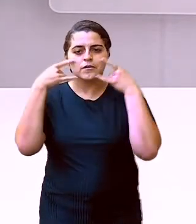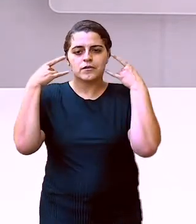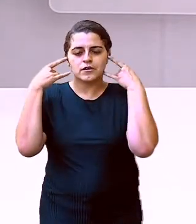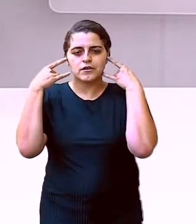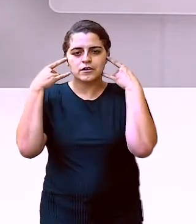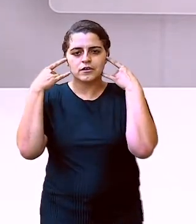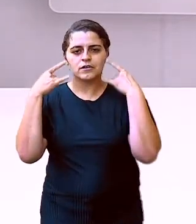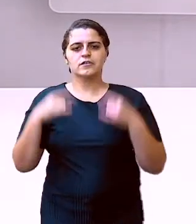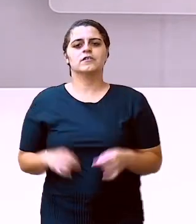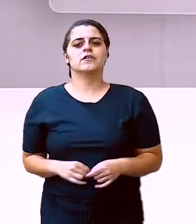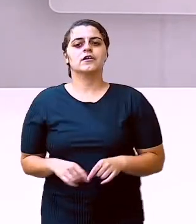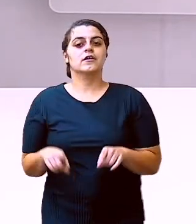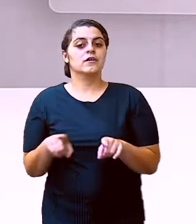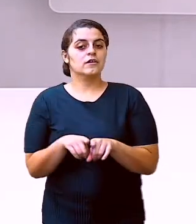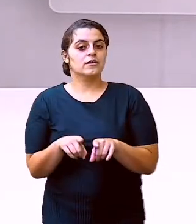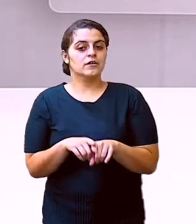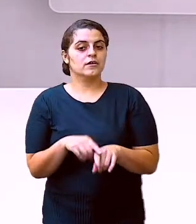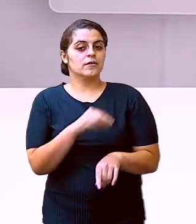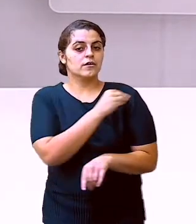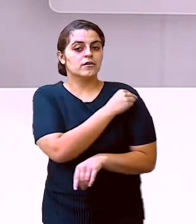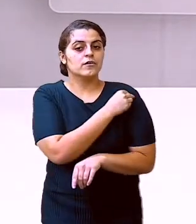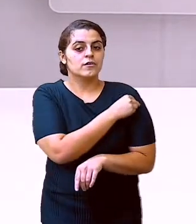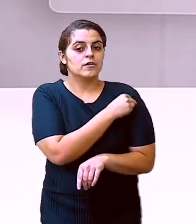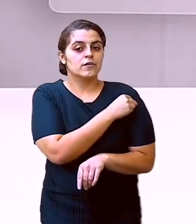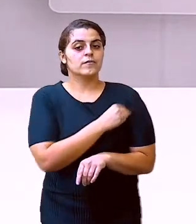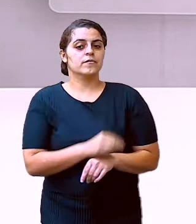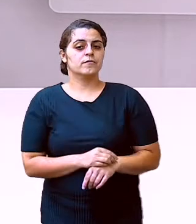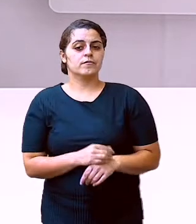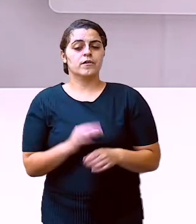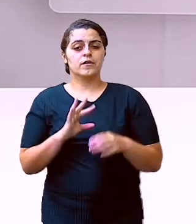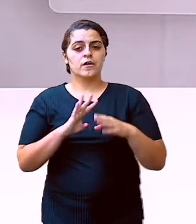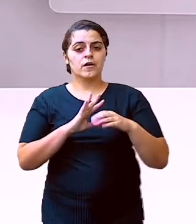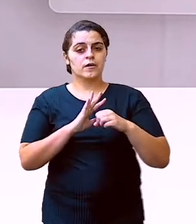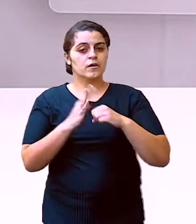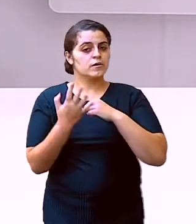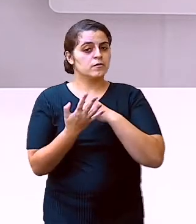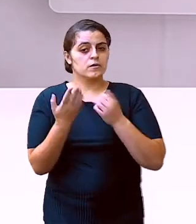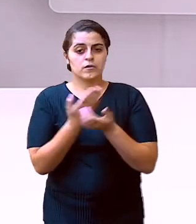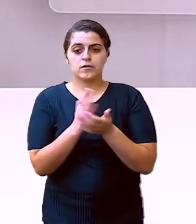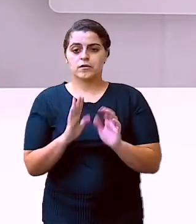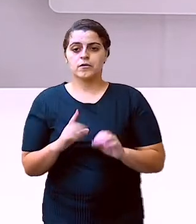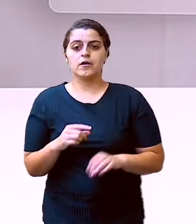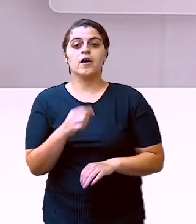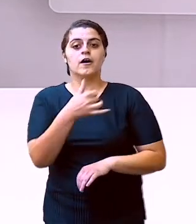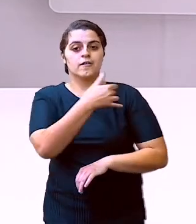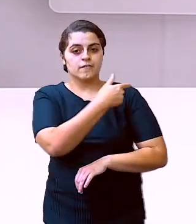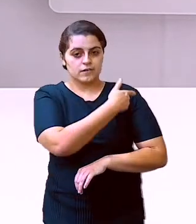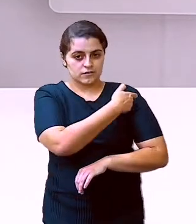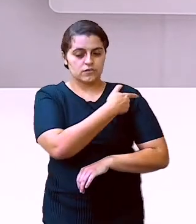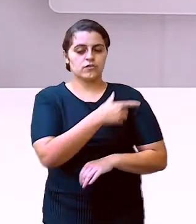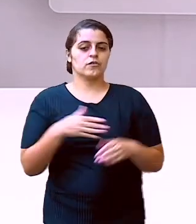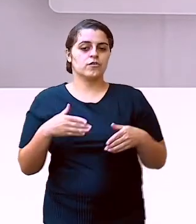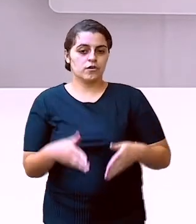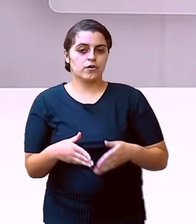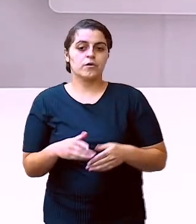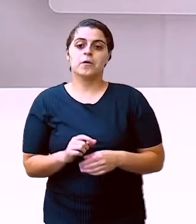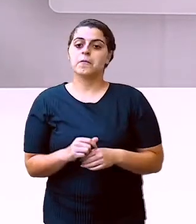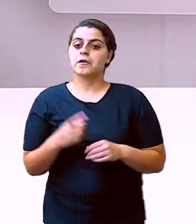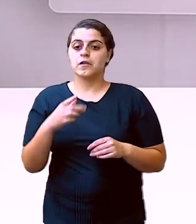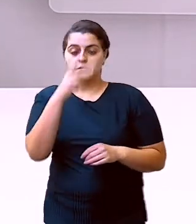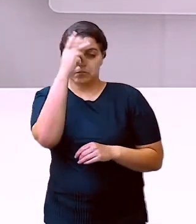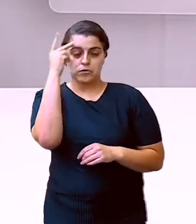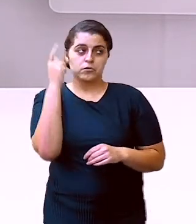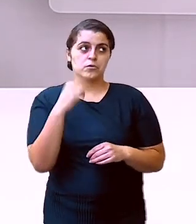e leve o seu álcool gel, não é mesmo? A pandemia não acabou, a vacina chegou, mas nem todos estão vacinados.